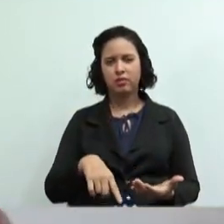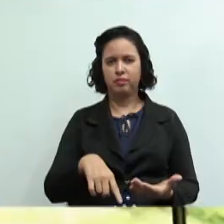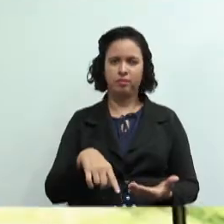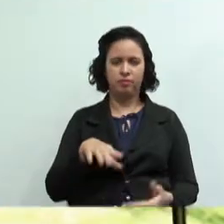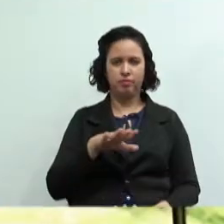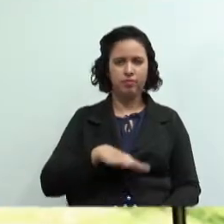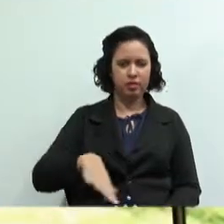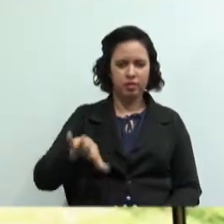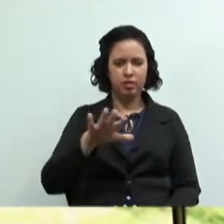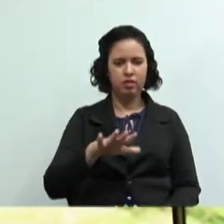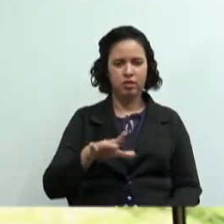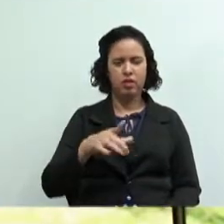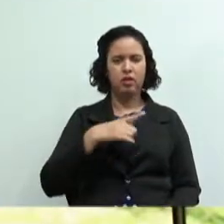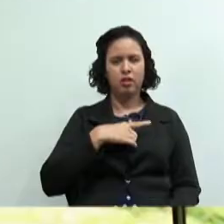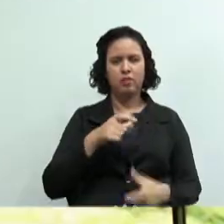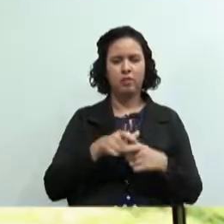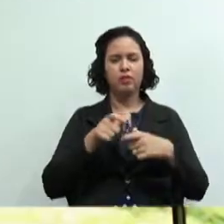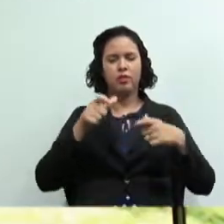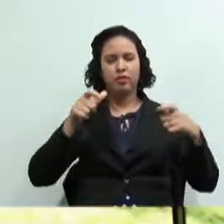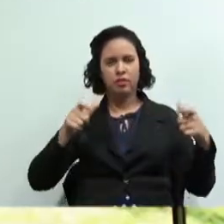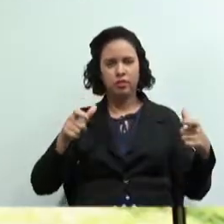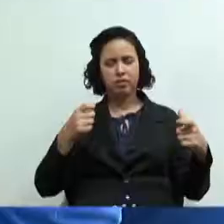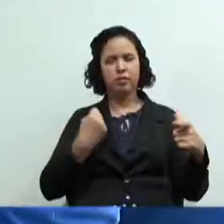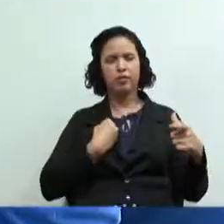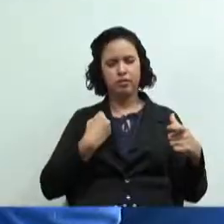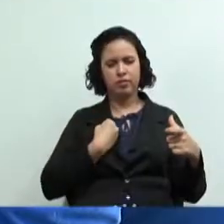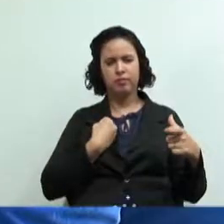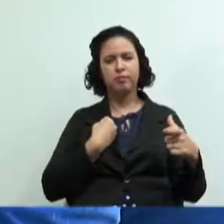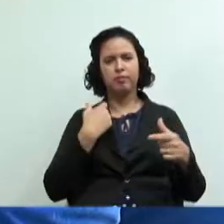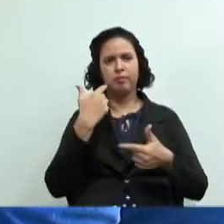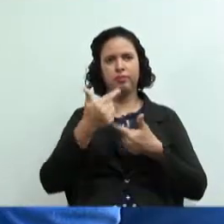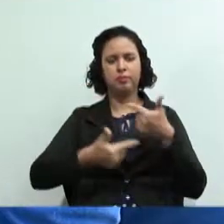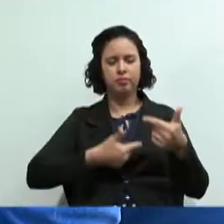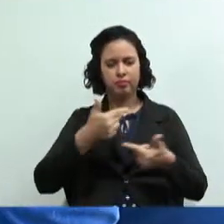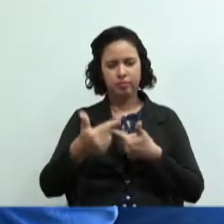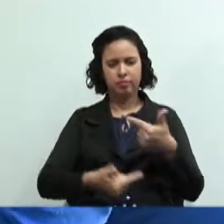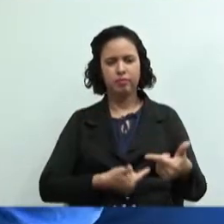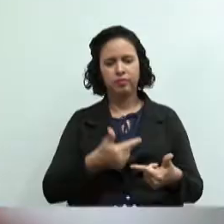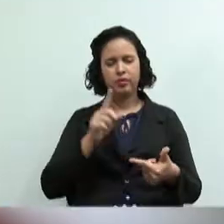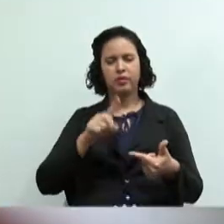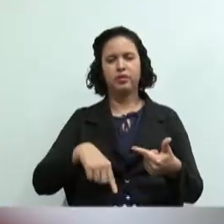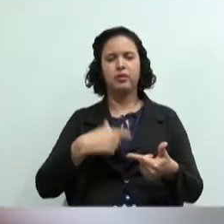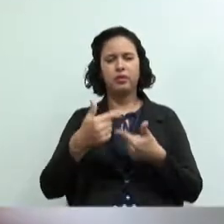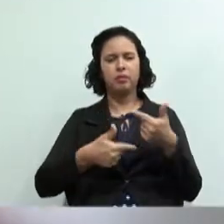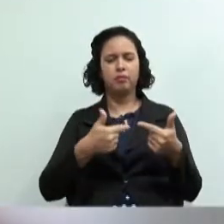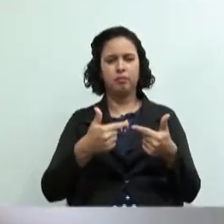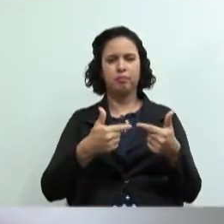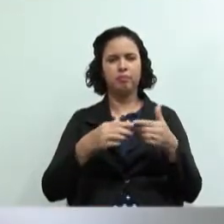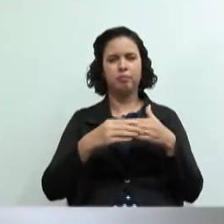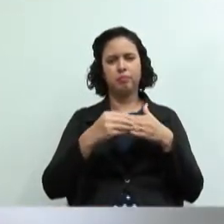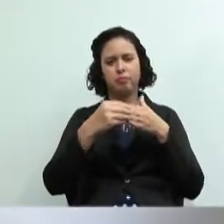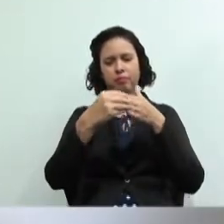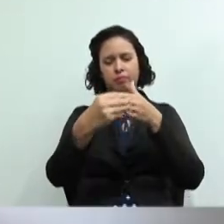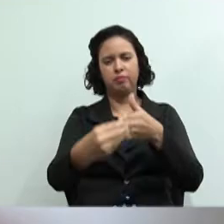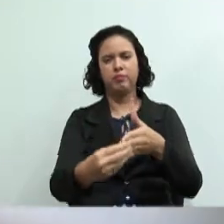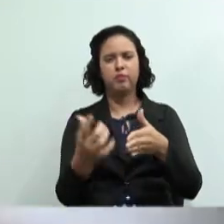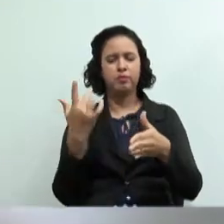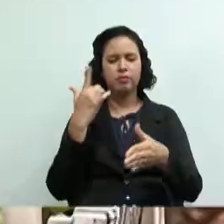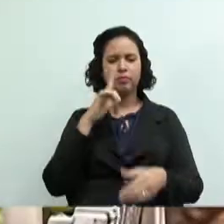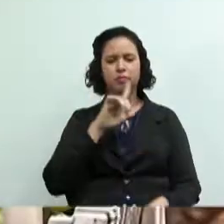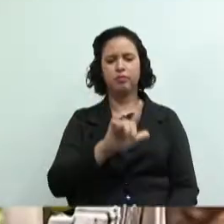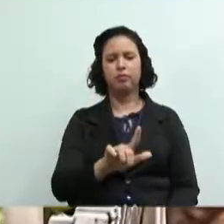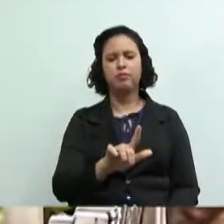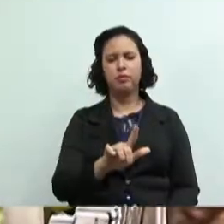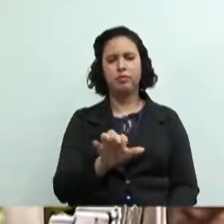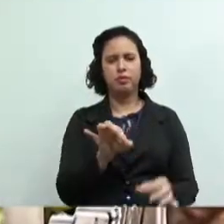breve terá o maior número de cooperativas e de cooperados é o trabalho caminhando para a plena autonomia de